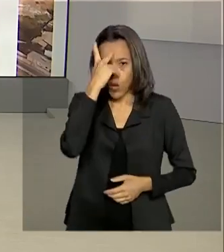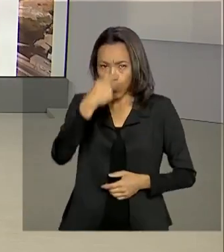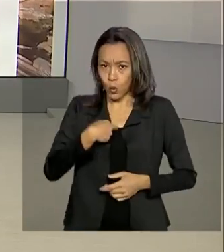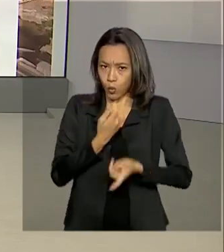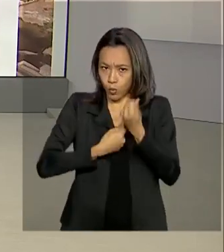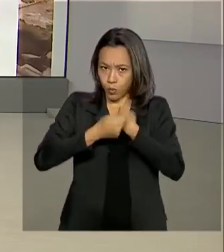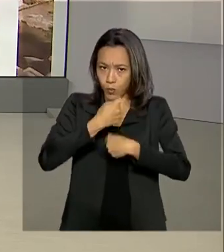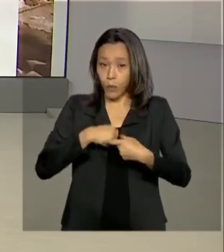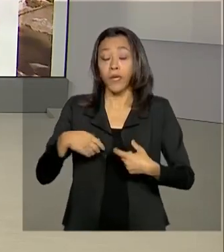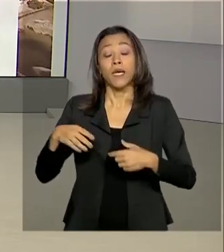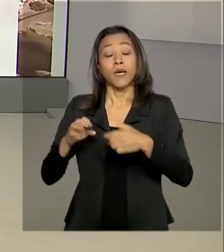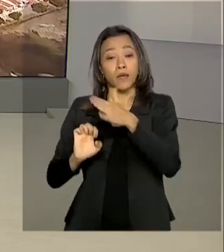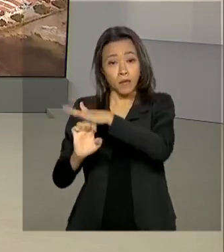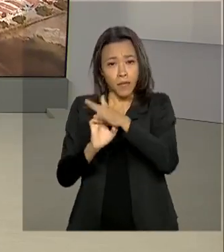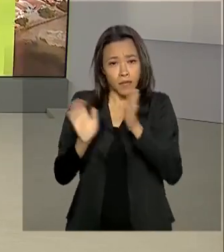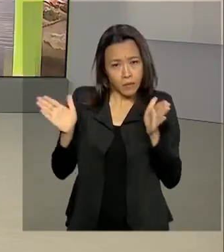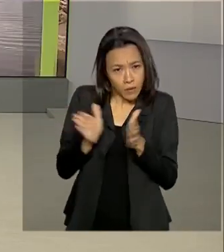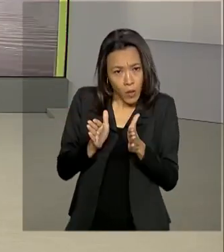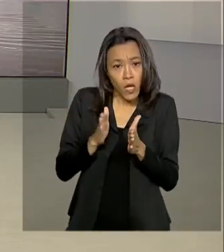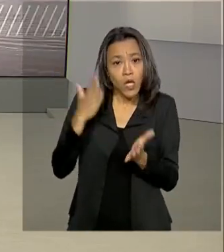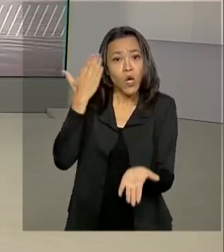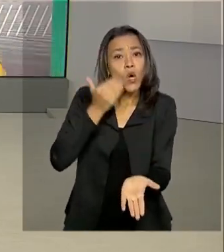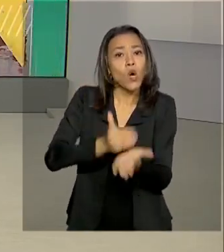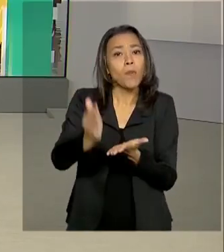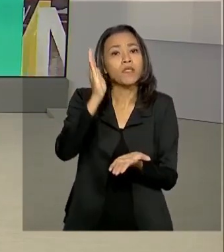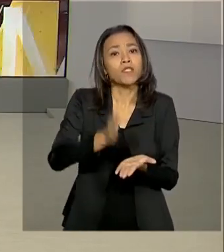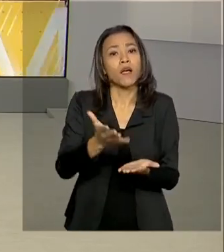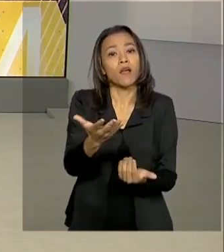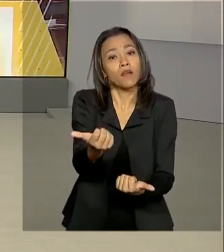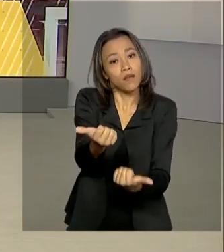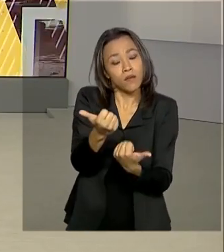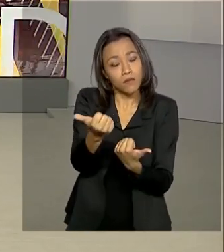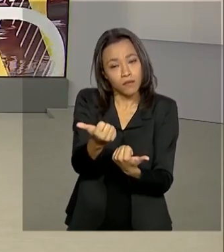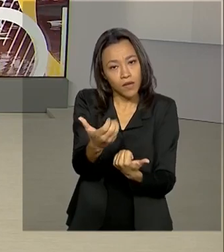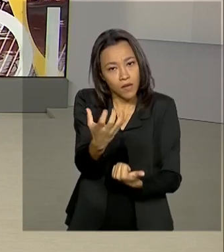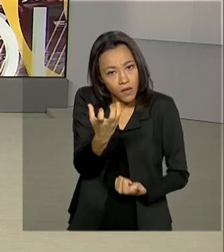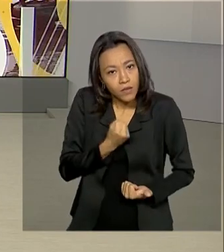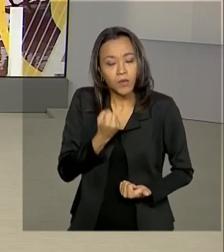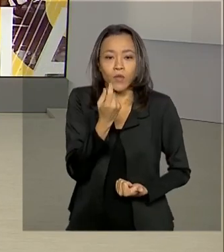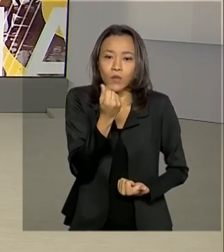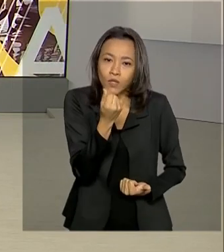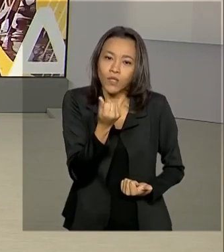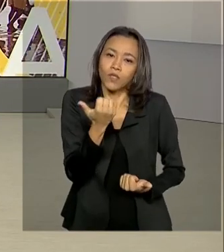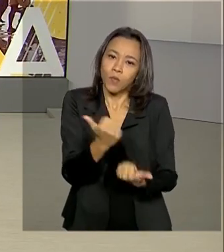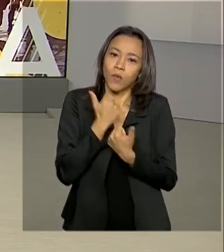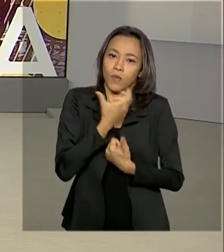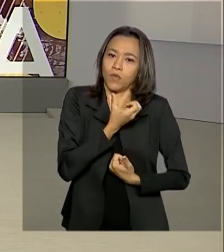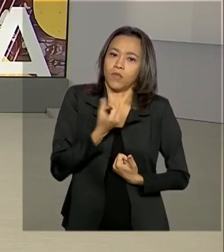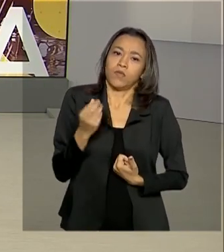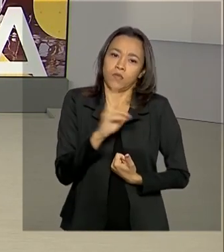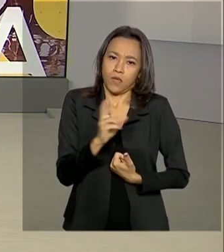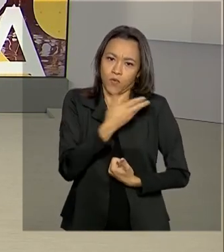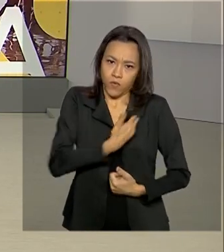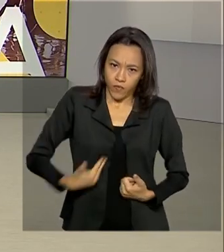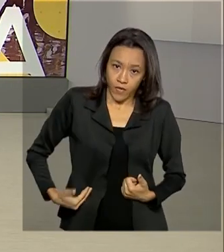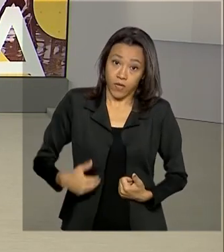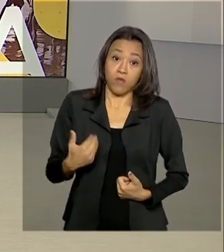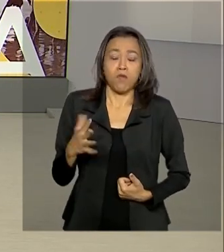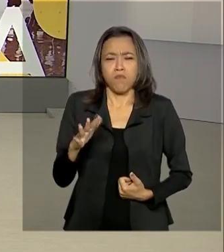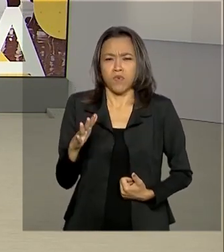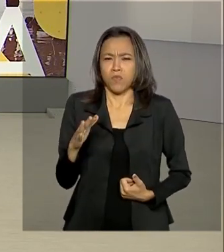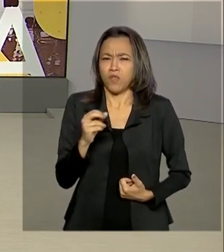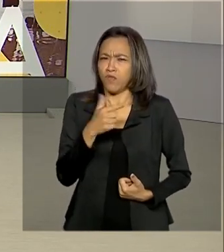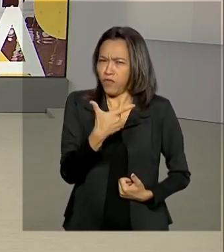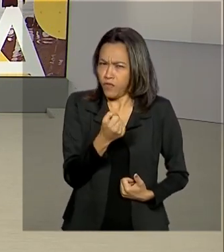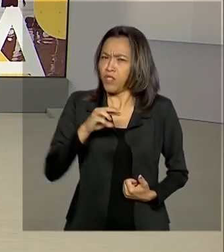começam a receber o auxílio emergencial de R$ 600. Segundo o Ministério da Cidadania, cerca de 20 milhões de pessoas